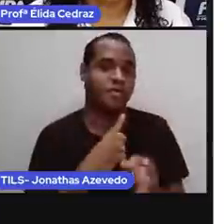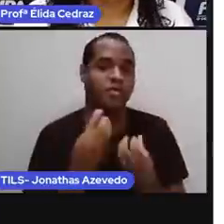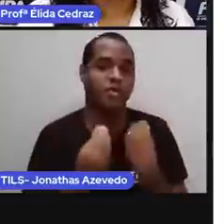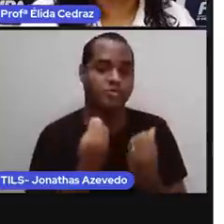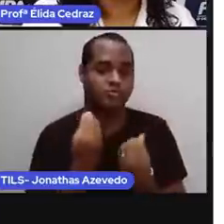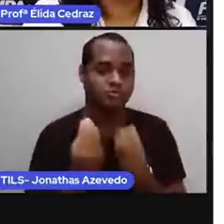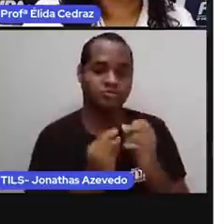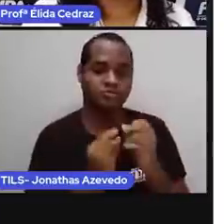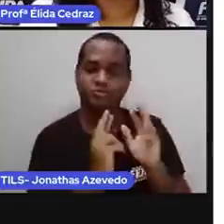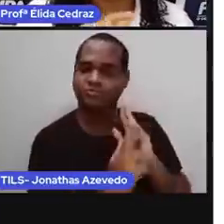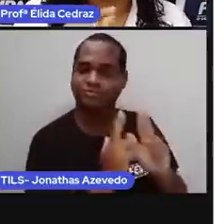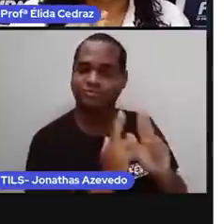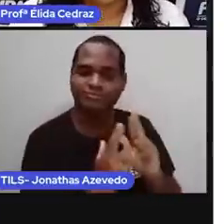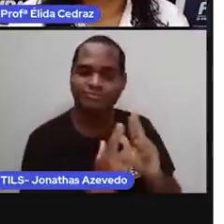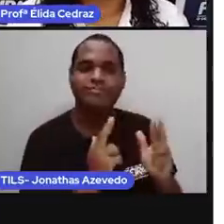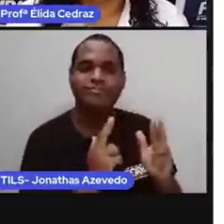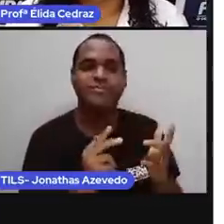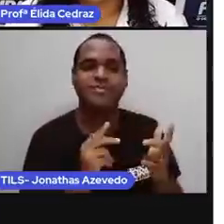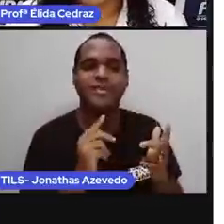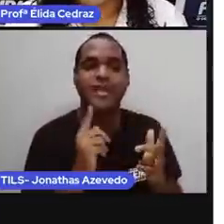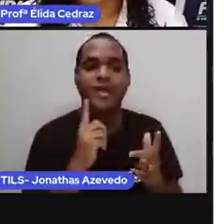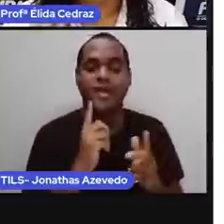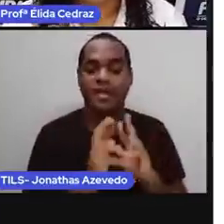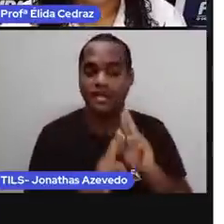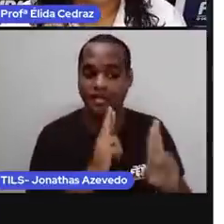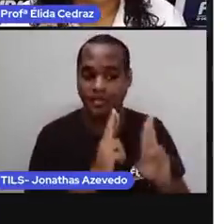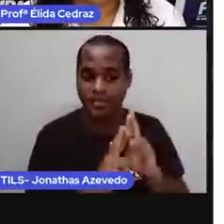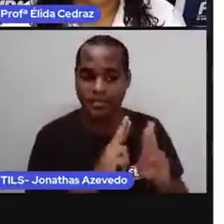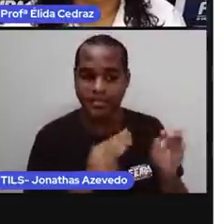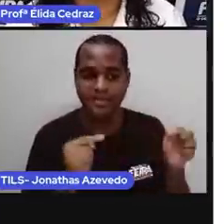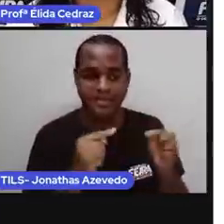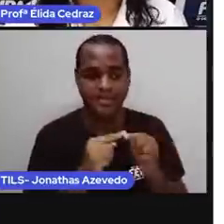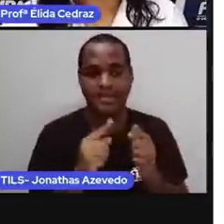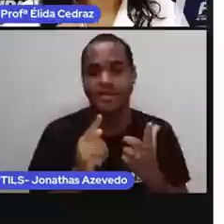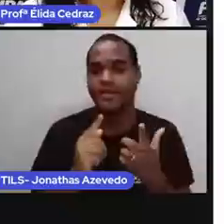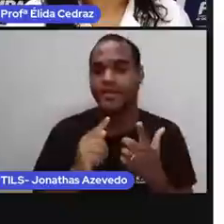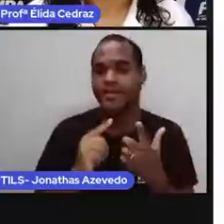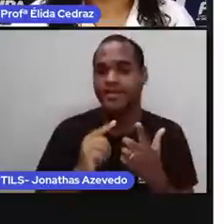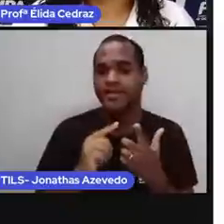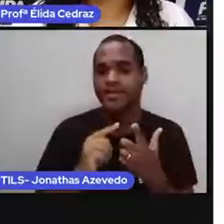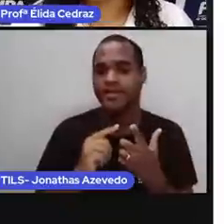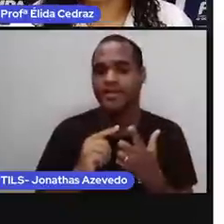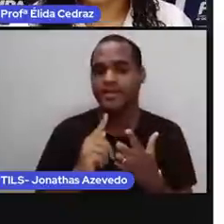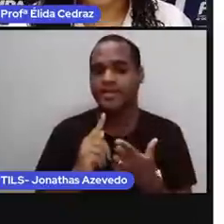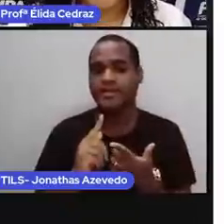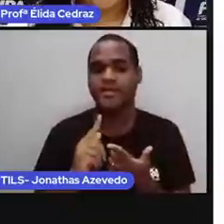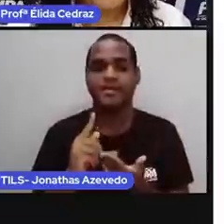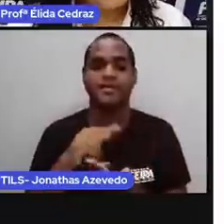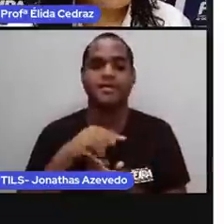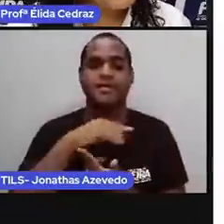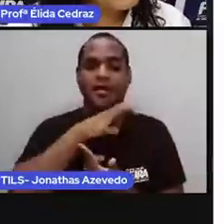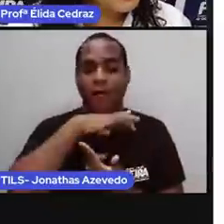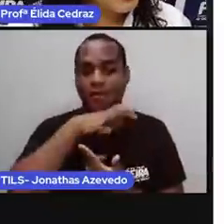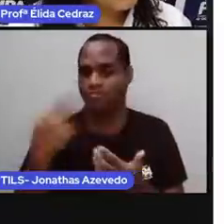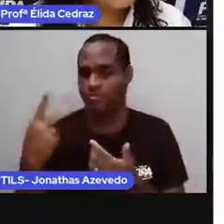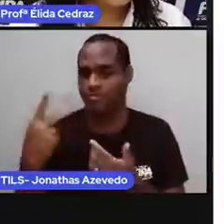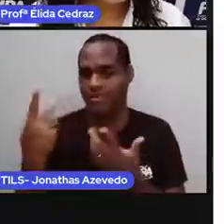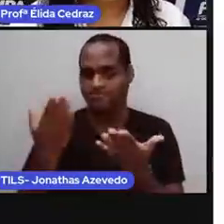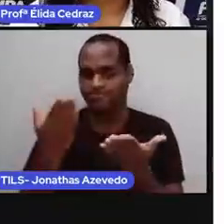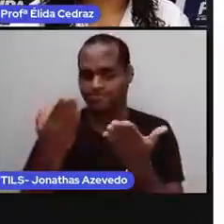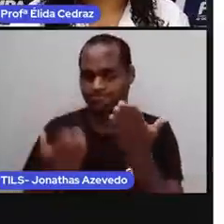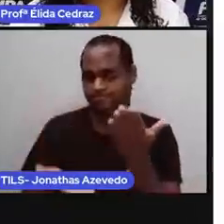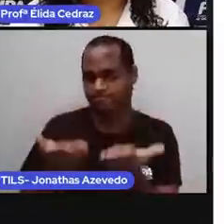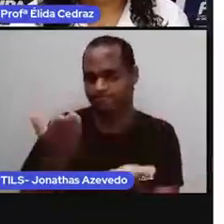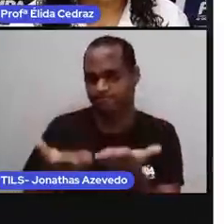Olha só. Consulte a tabela e responda. Qual é o animal mais pesado?